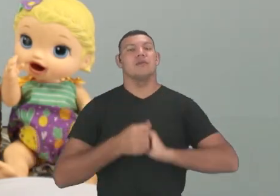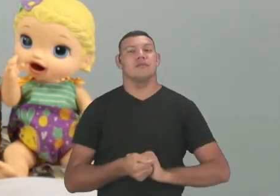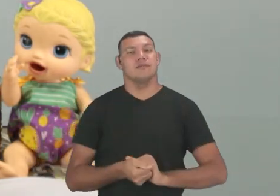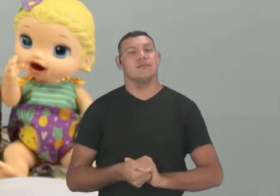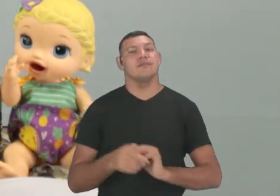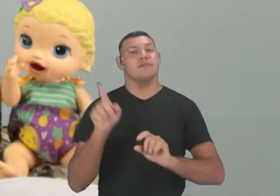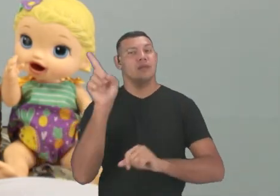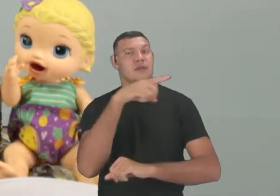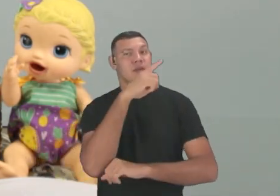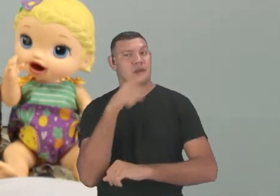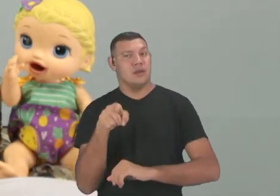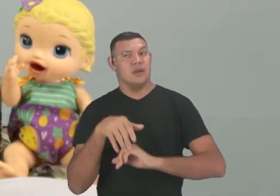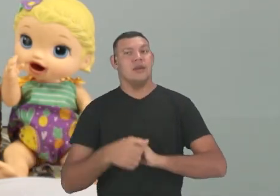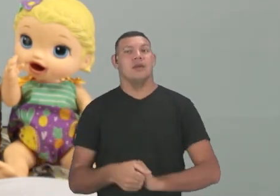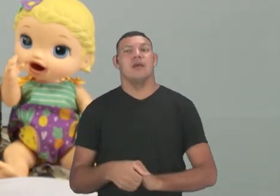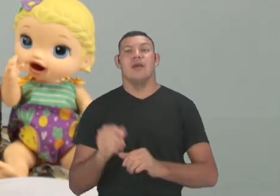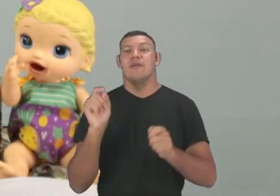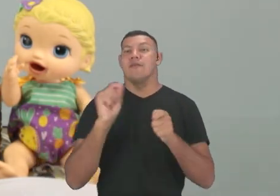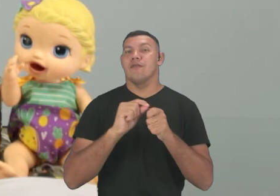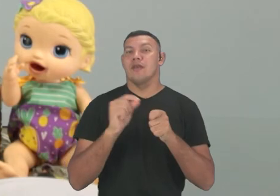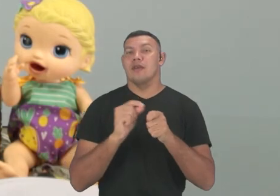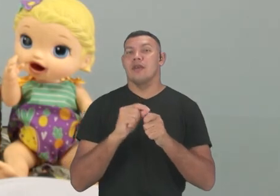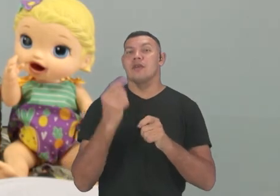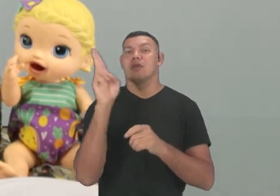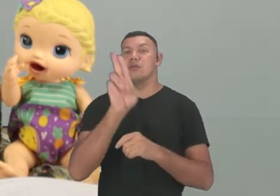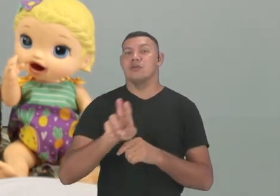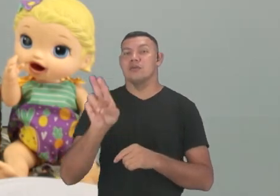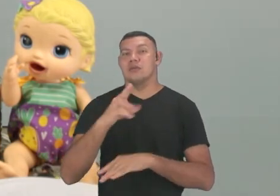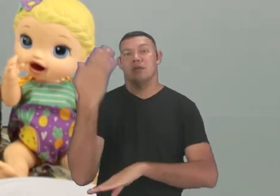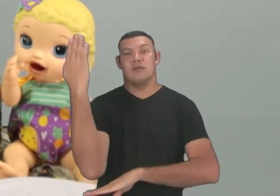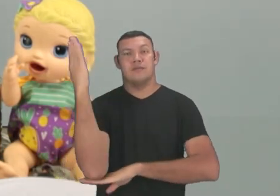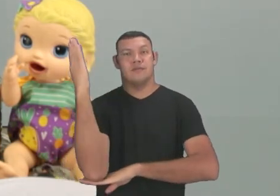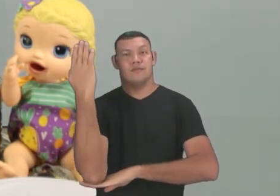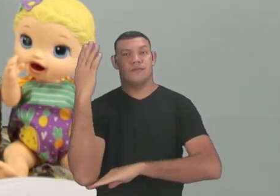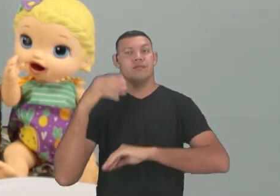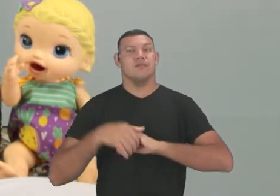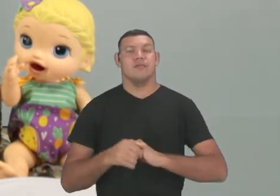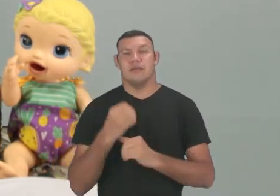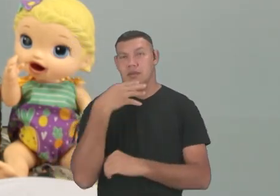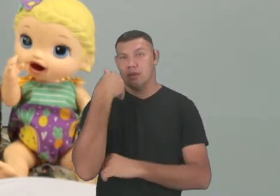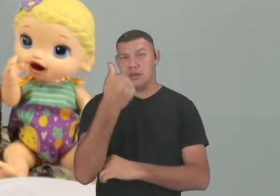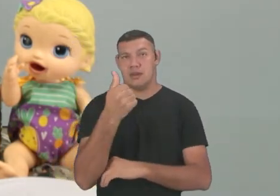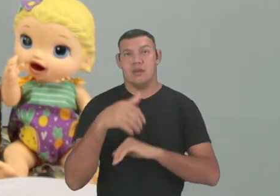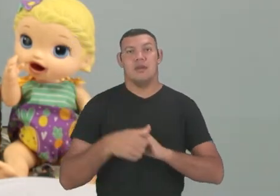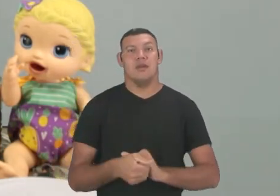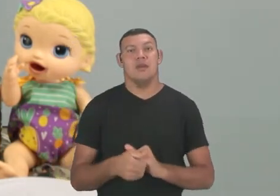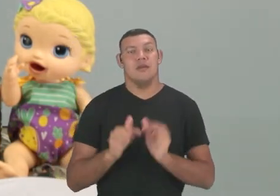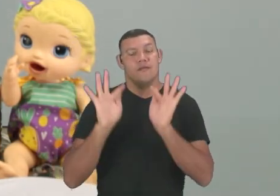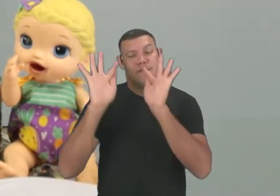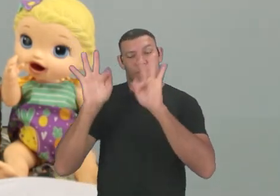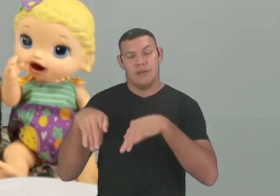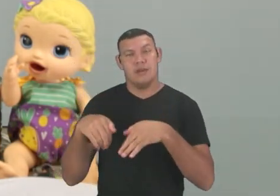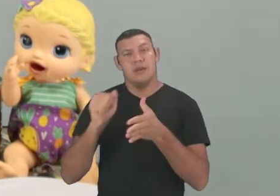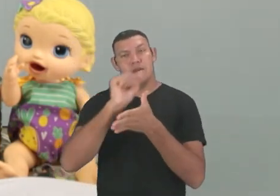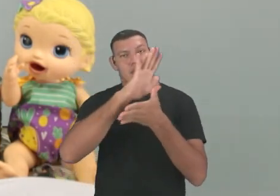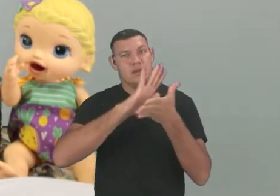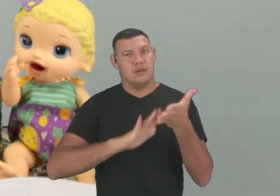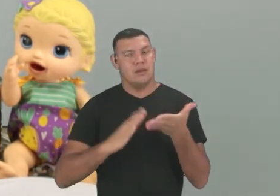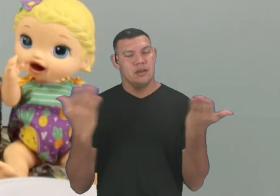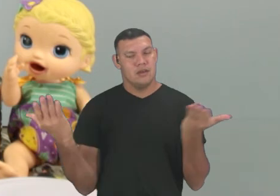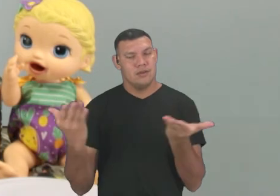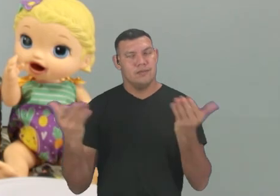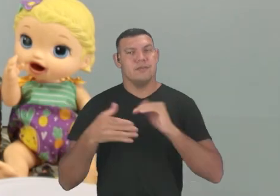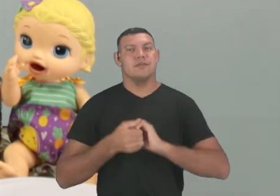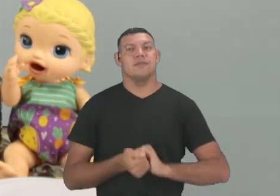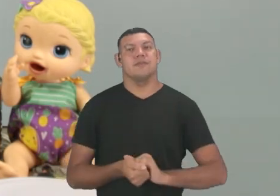brinquedo que é feito com madeira. Muito bem. Concluímos a nossa atividade de